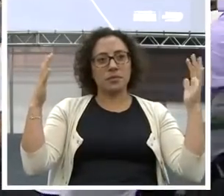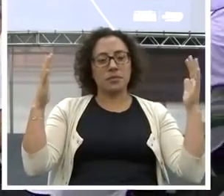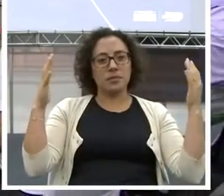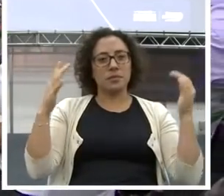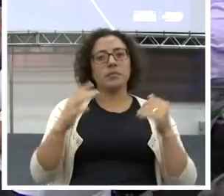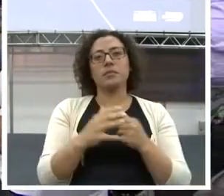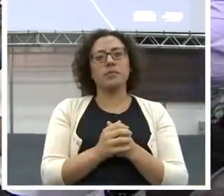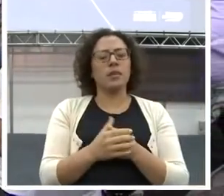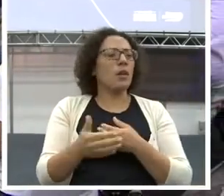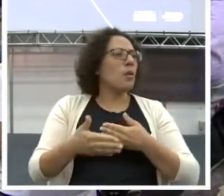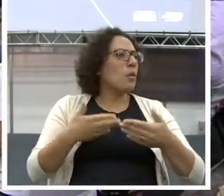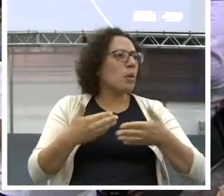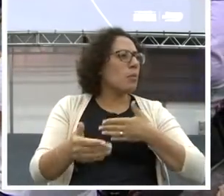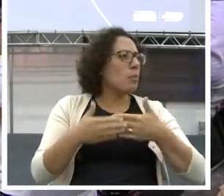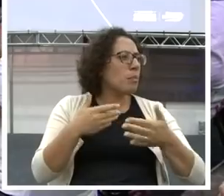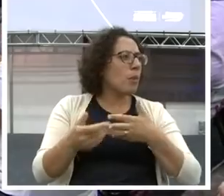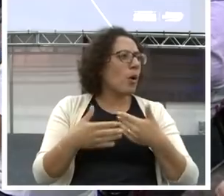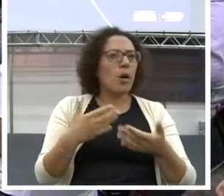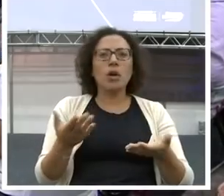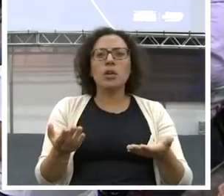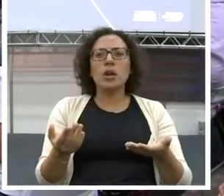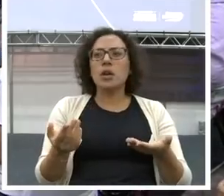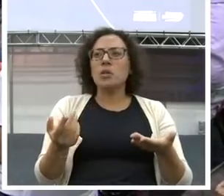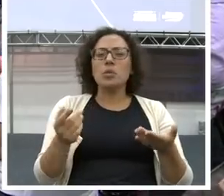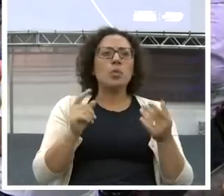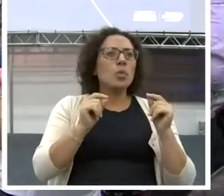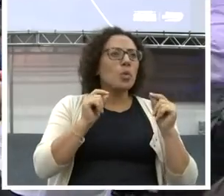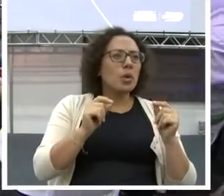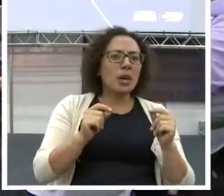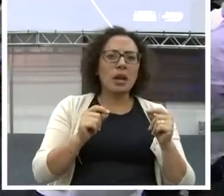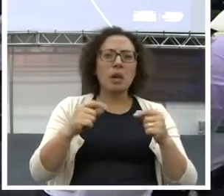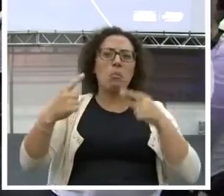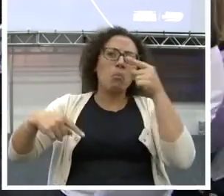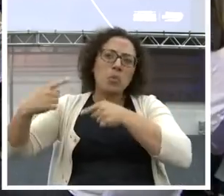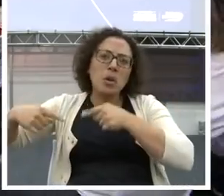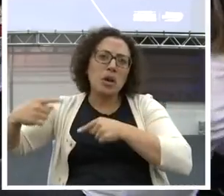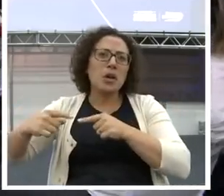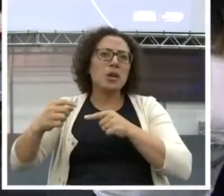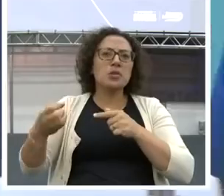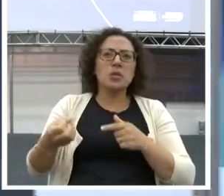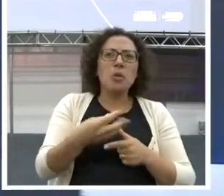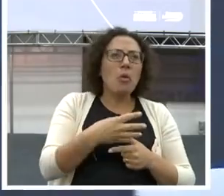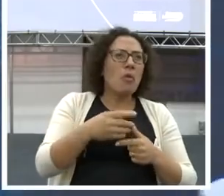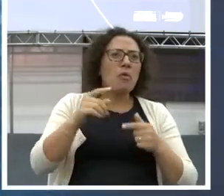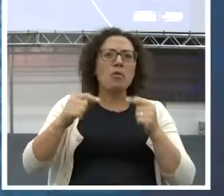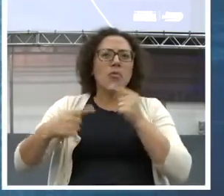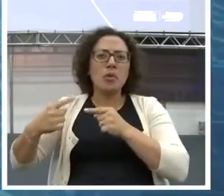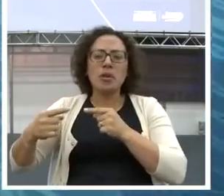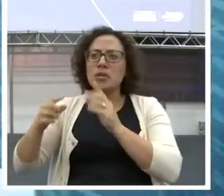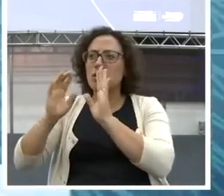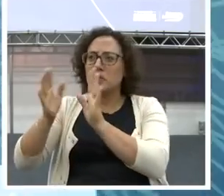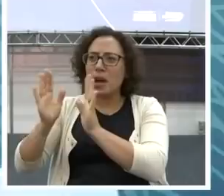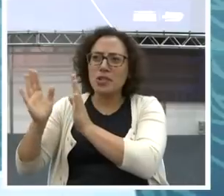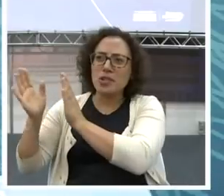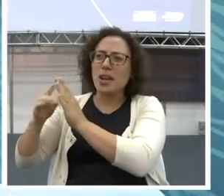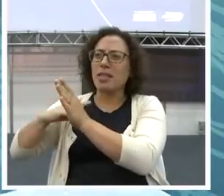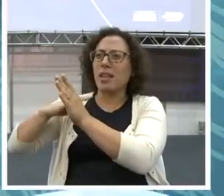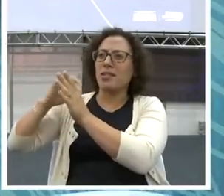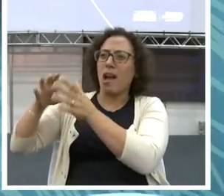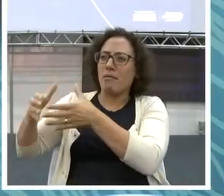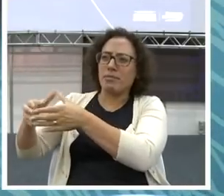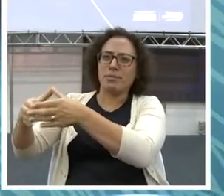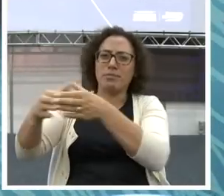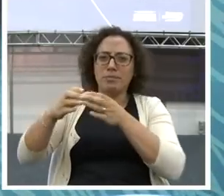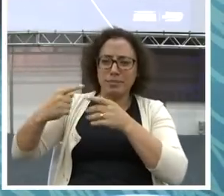Não interessa se vai ser PT, PSDB, novo, DEM, sei lá o quê. O momento que você